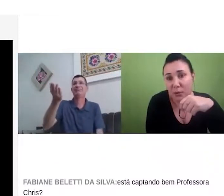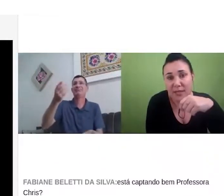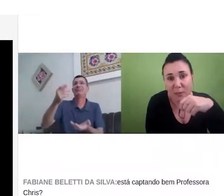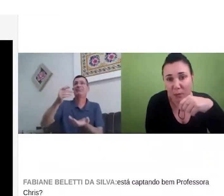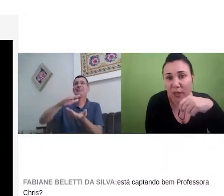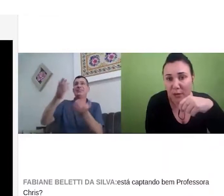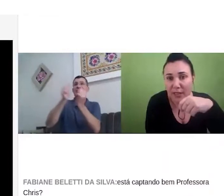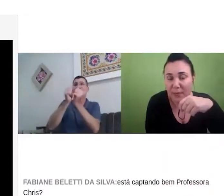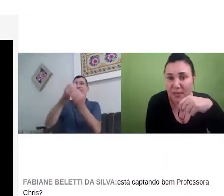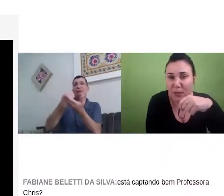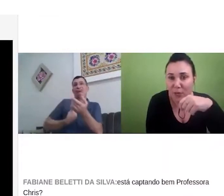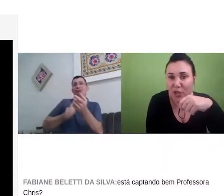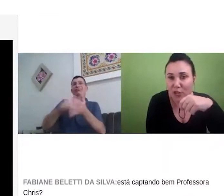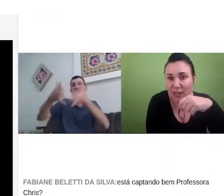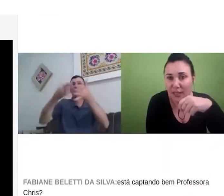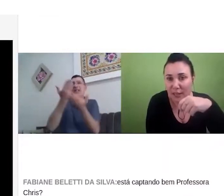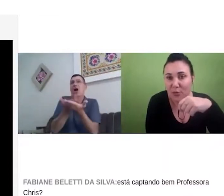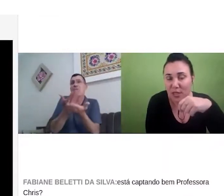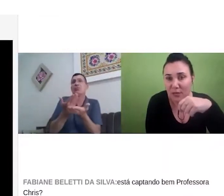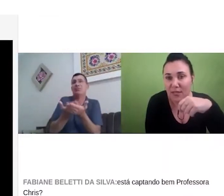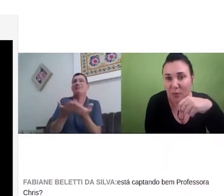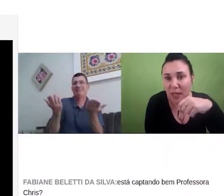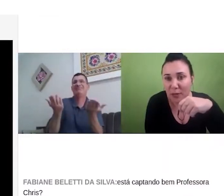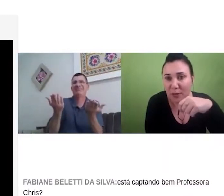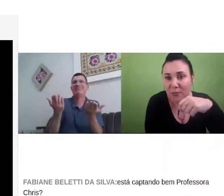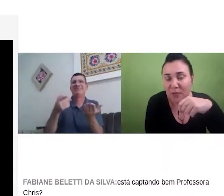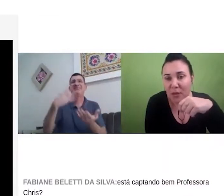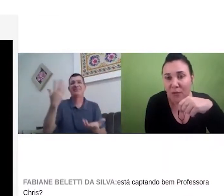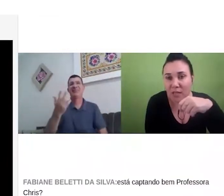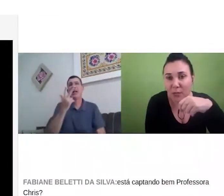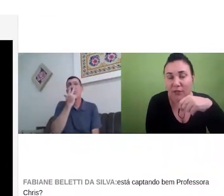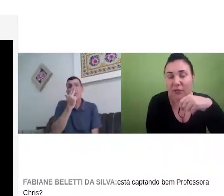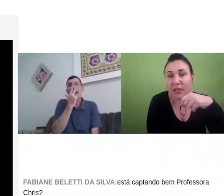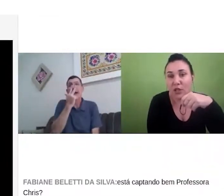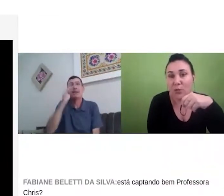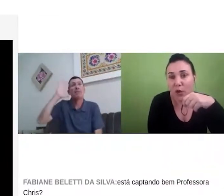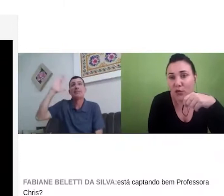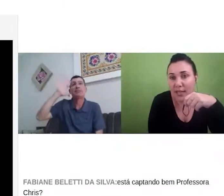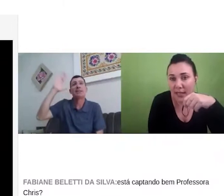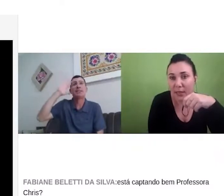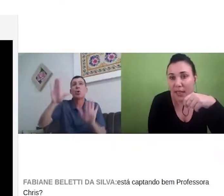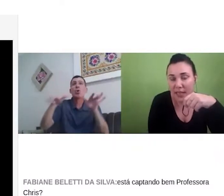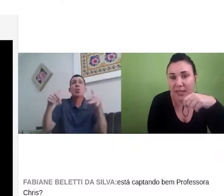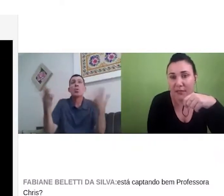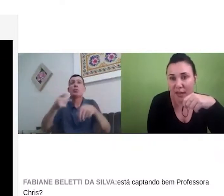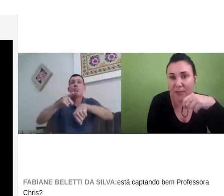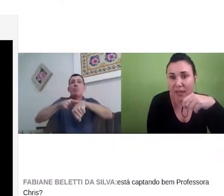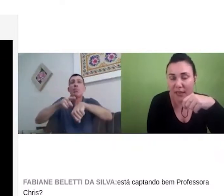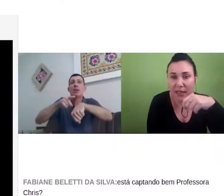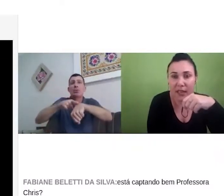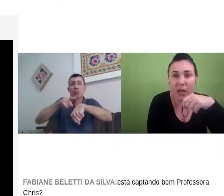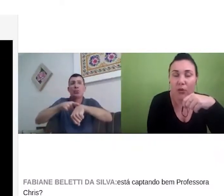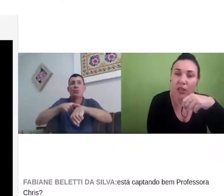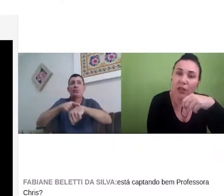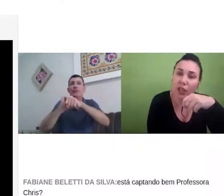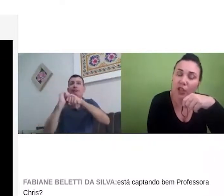por exemplo, a Mônica agora está participando com a gente, está traduzindo nesse momento, podem ver, então, a gente pode utilizar também dessa ferramenta,